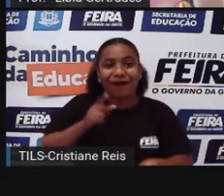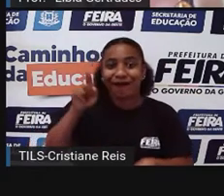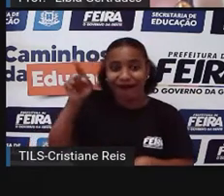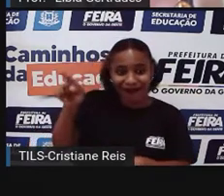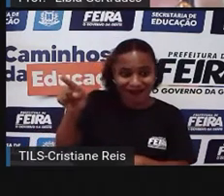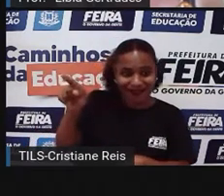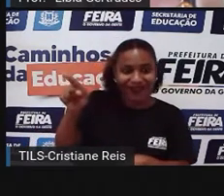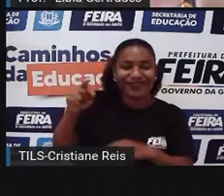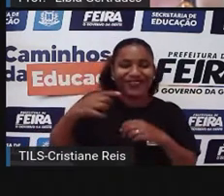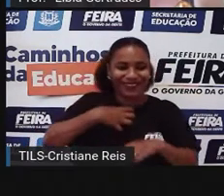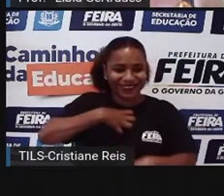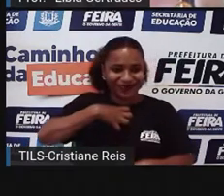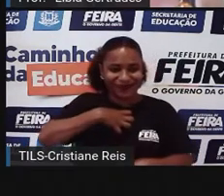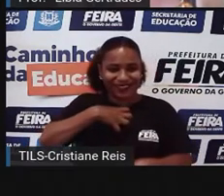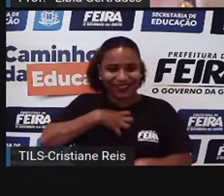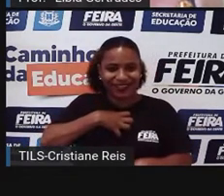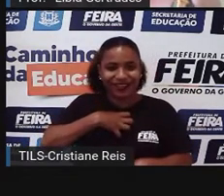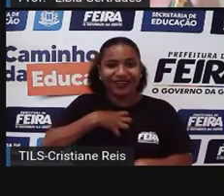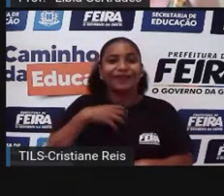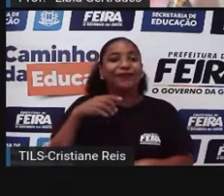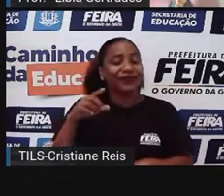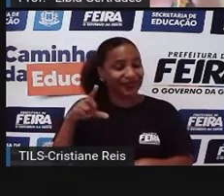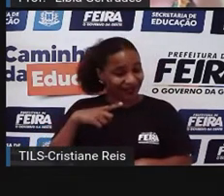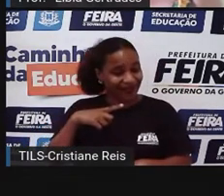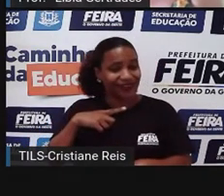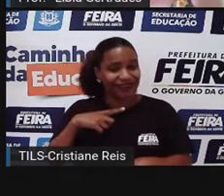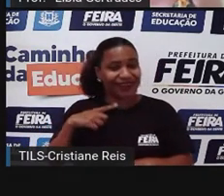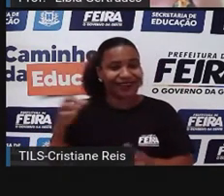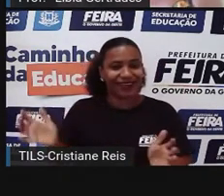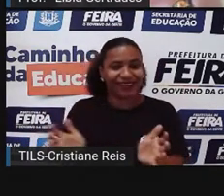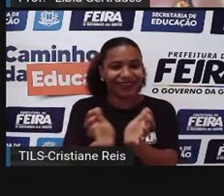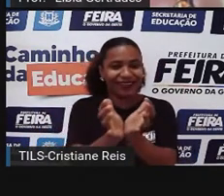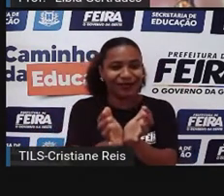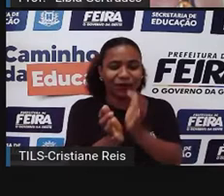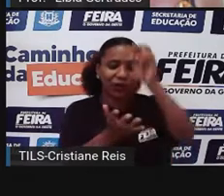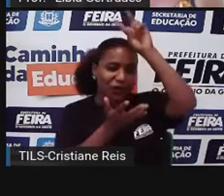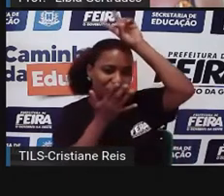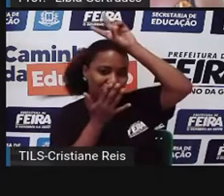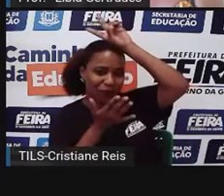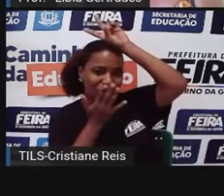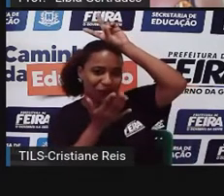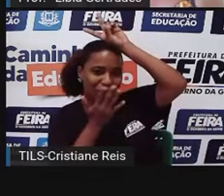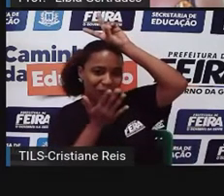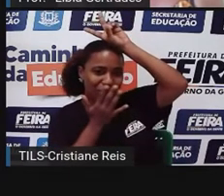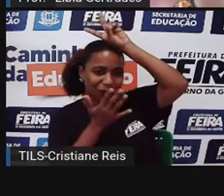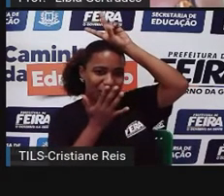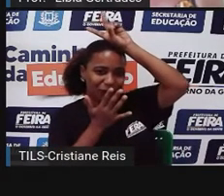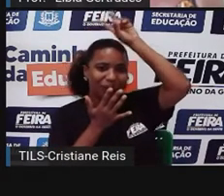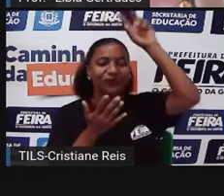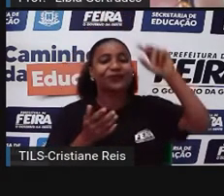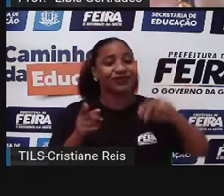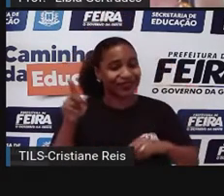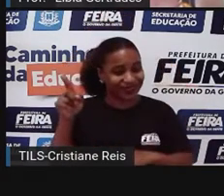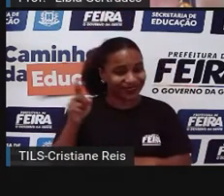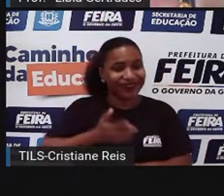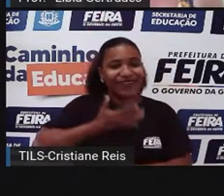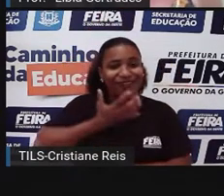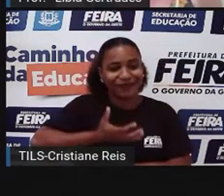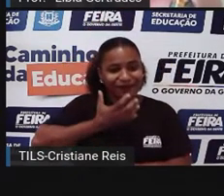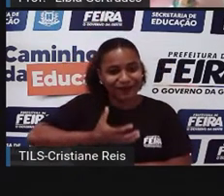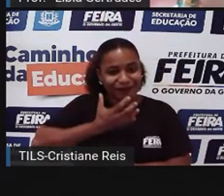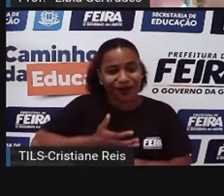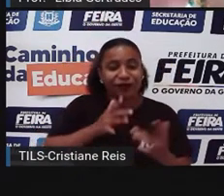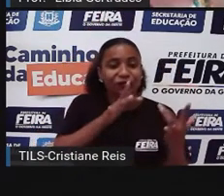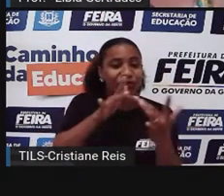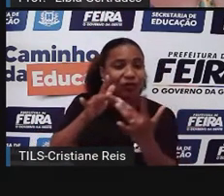etnia indígena, Cariri, Kiriri. E eu convivia, de certa forma, em contato com esses indígenas.